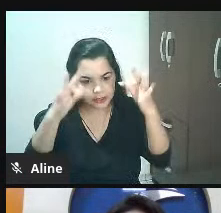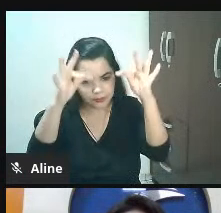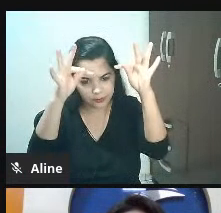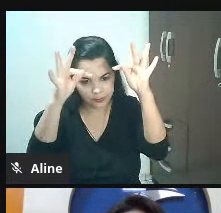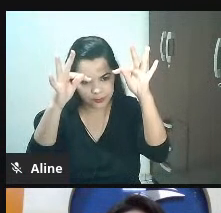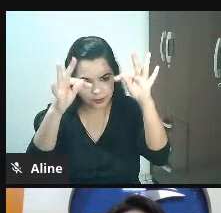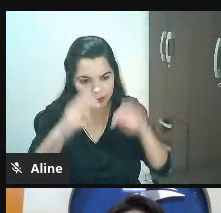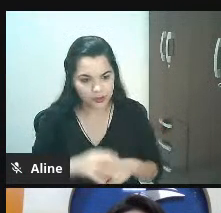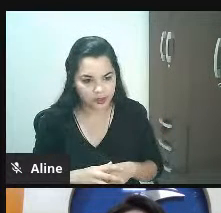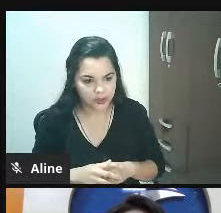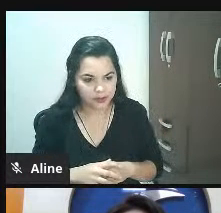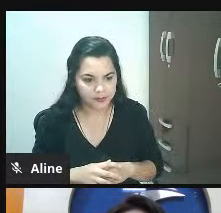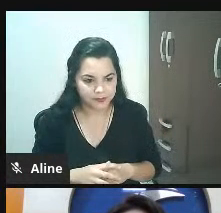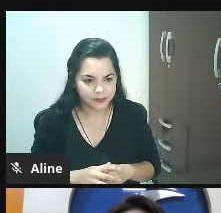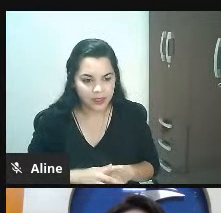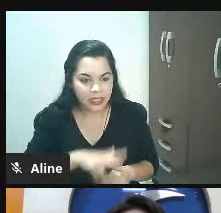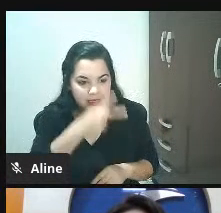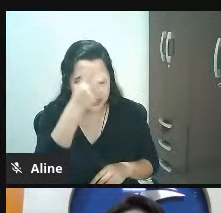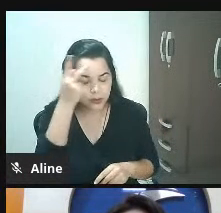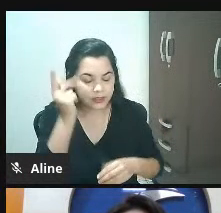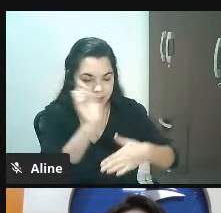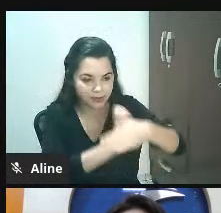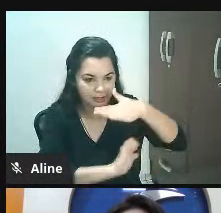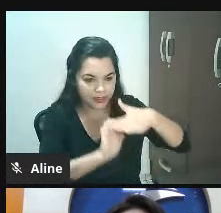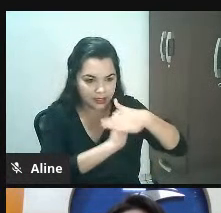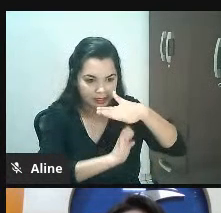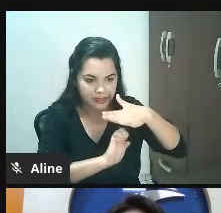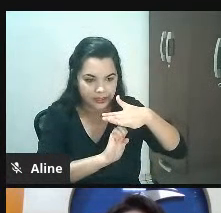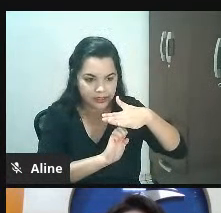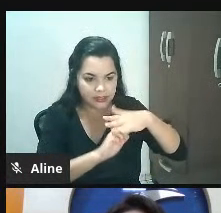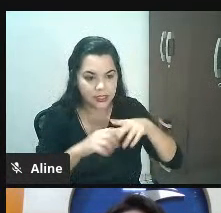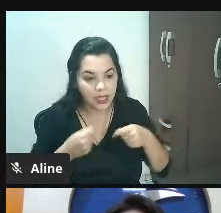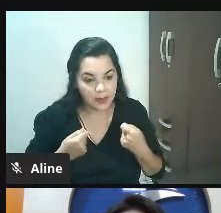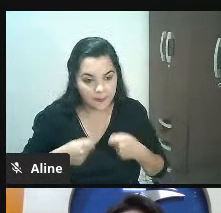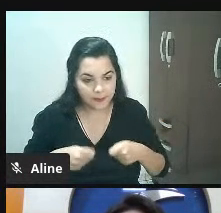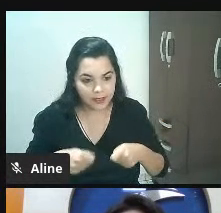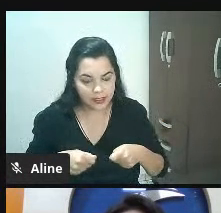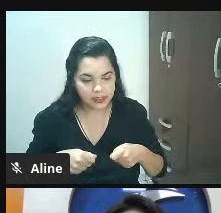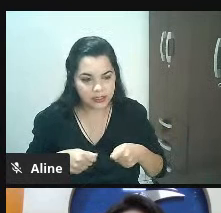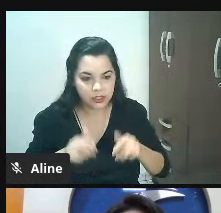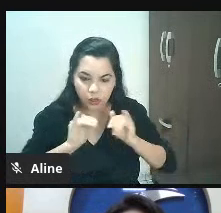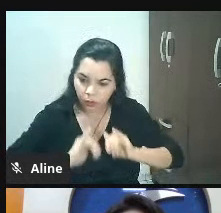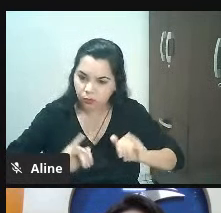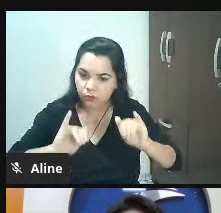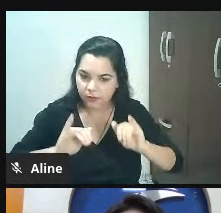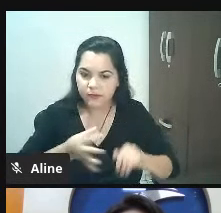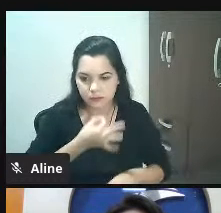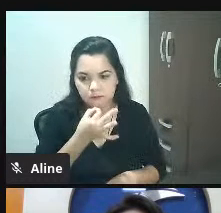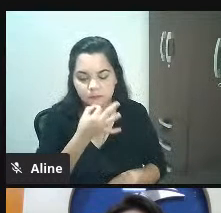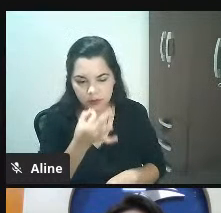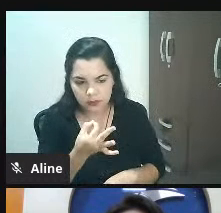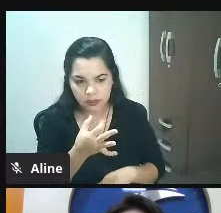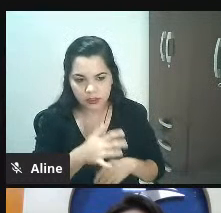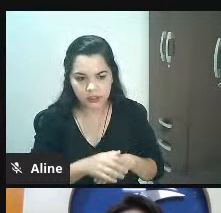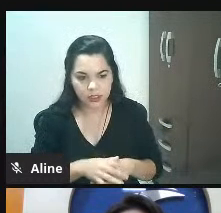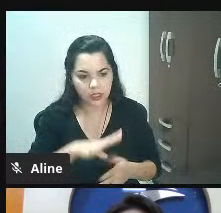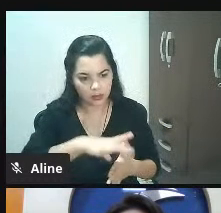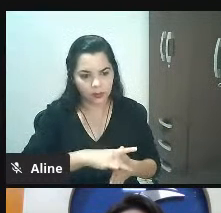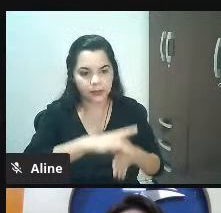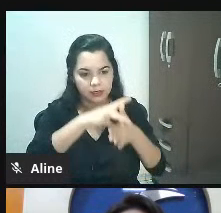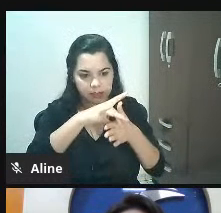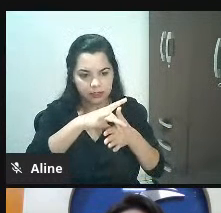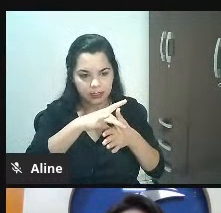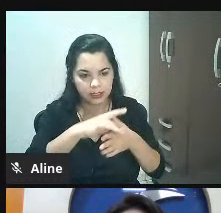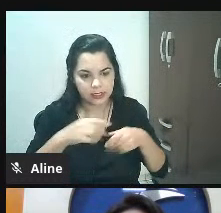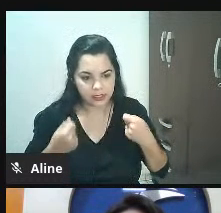que as pessoas, as empresas, isso aí, avisam os navegantes. Isso não é uma questão só da liderança, não. O